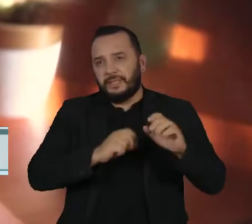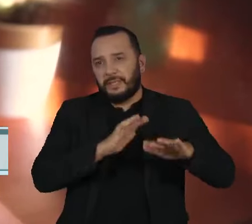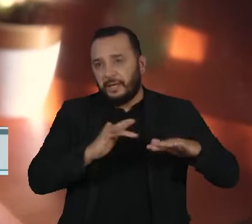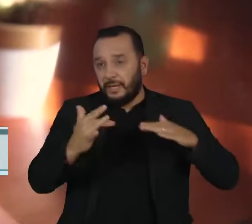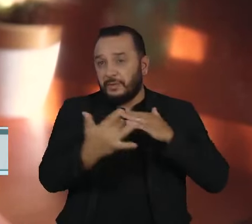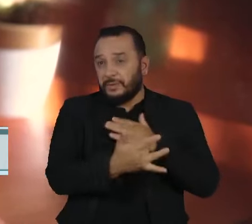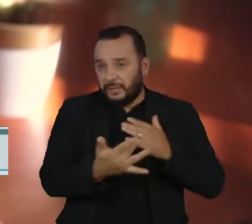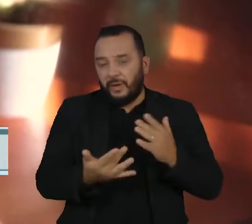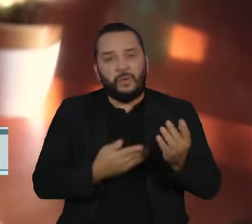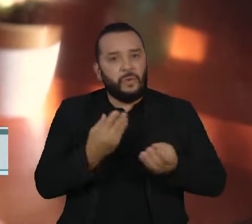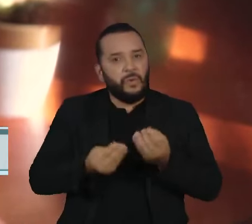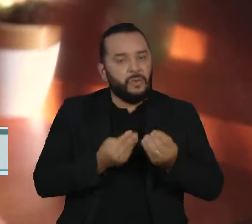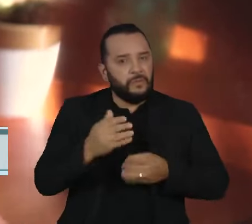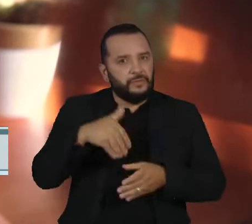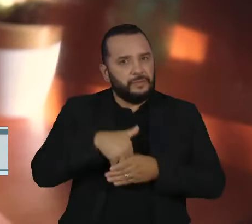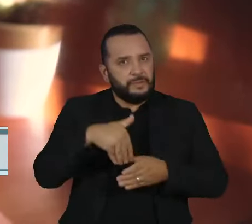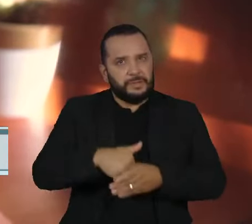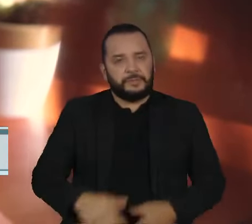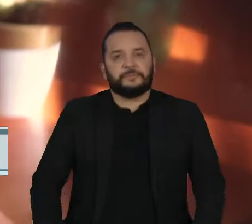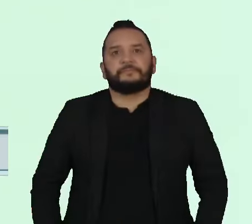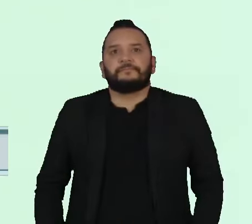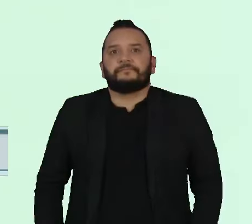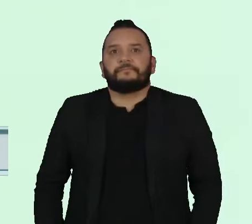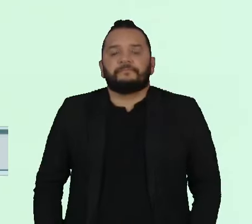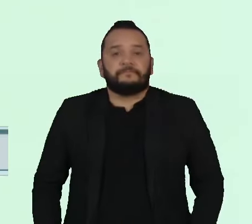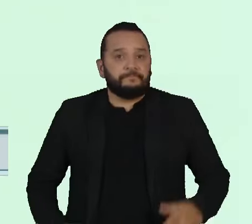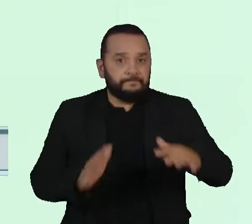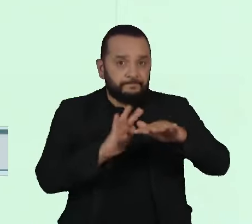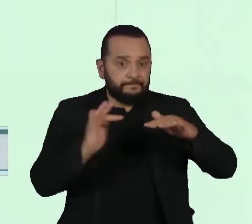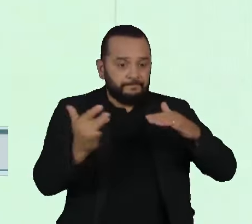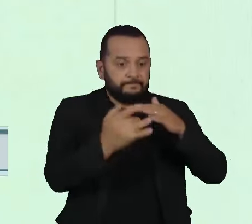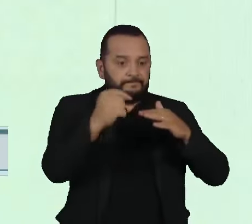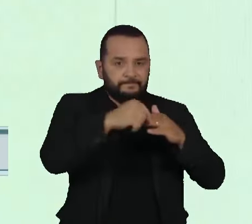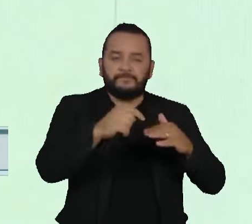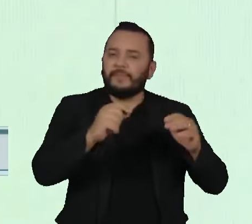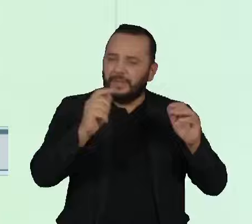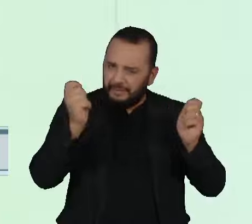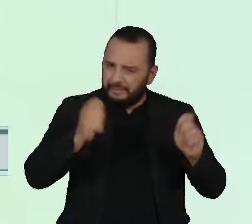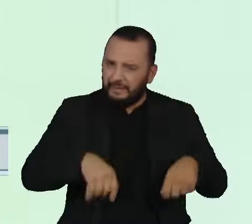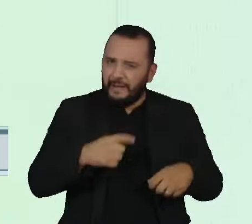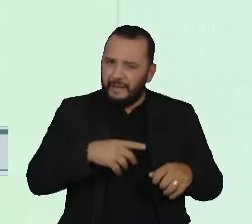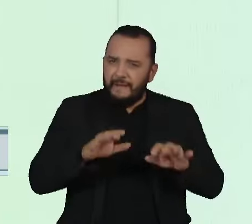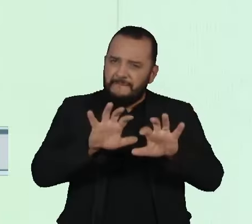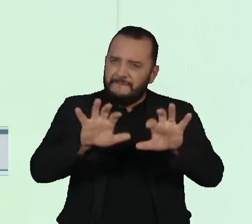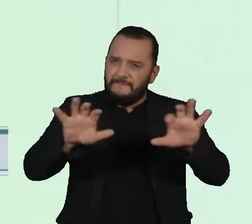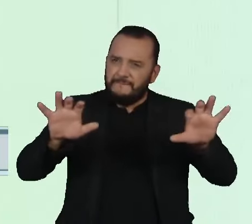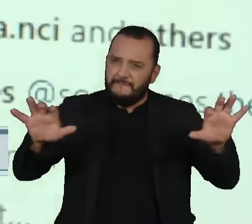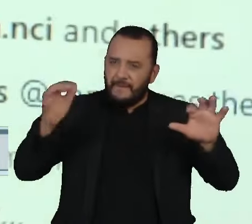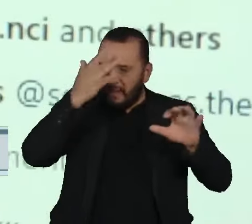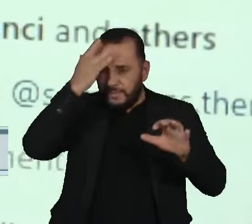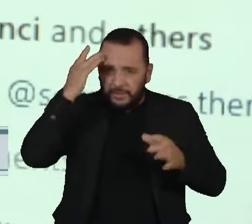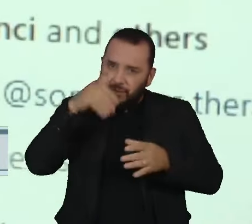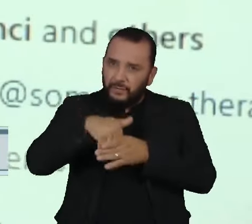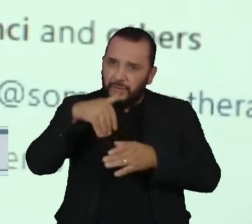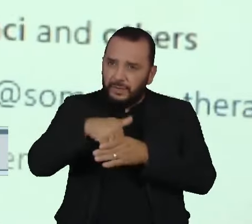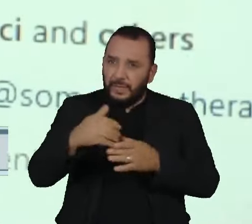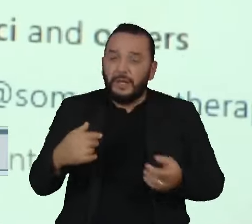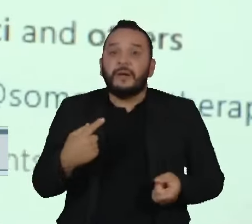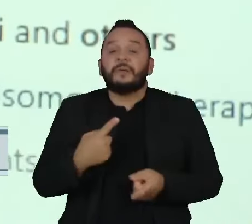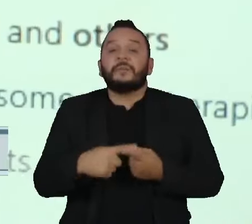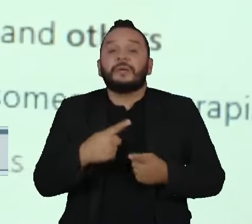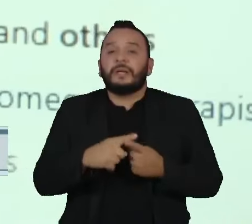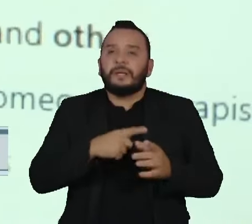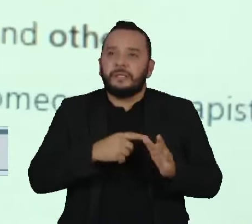processos eleitorais, uma vez que as plataformas são capazes de manipular a opinião de eleitores a partir do